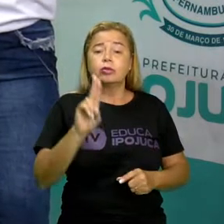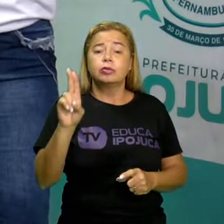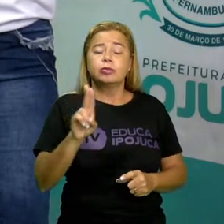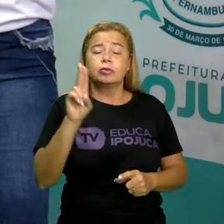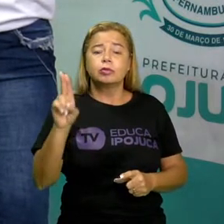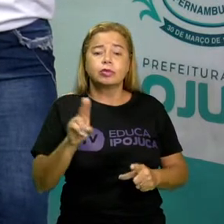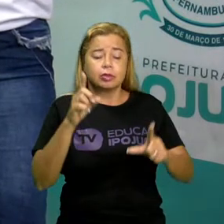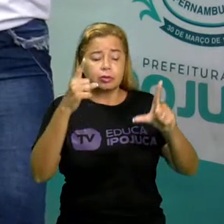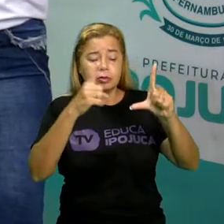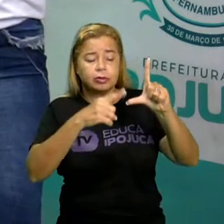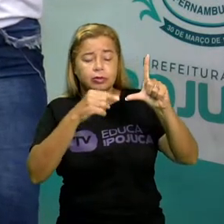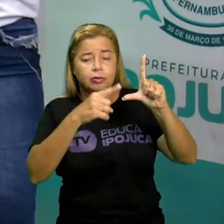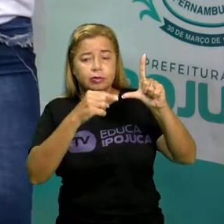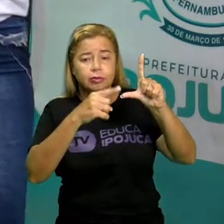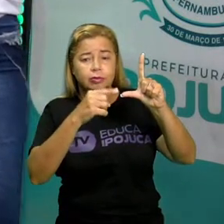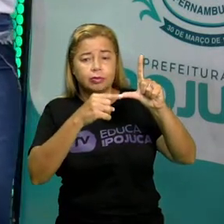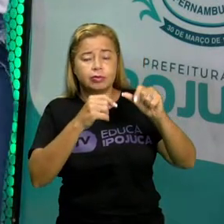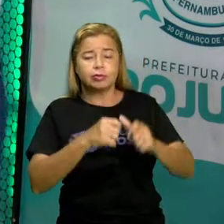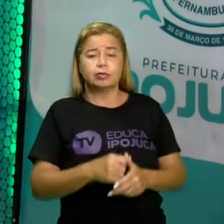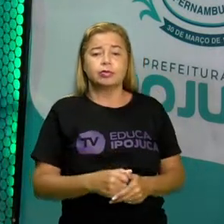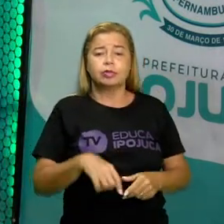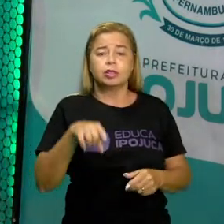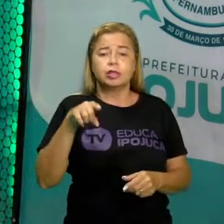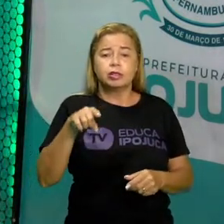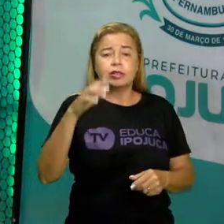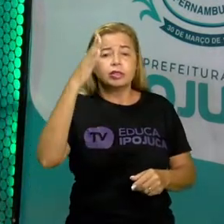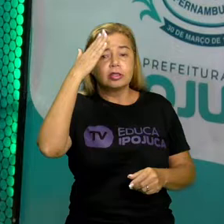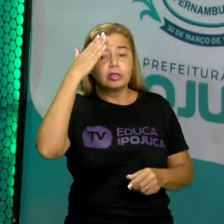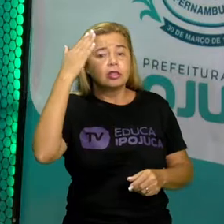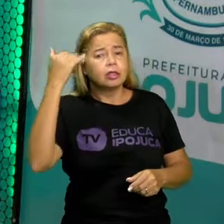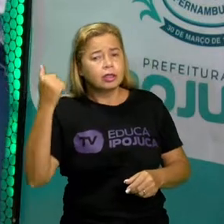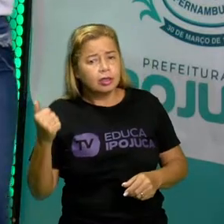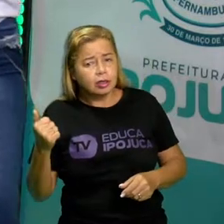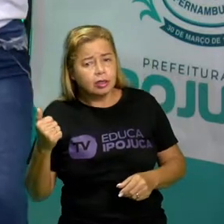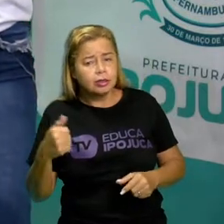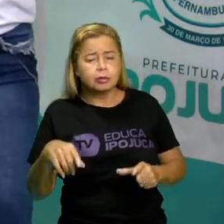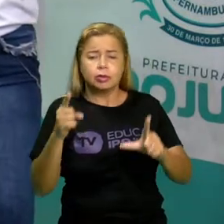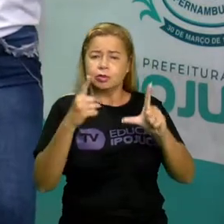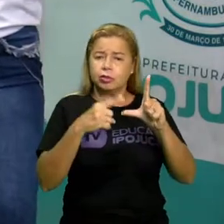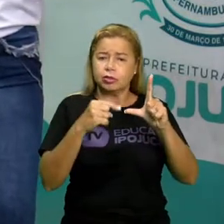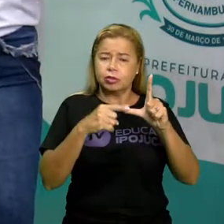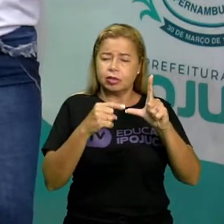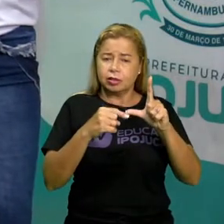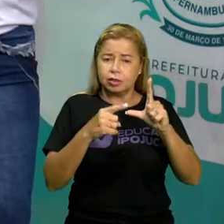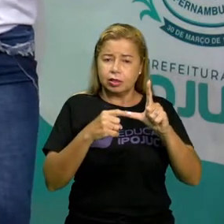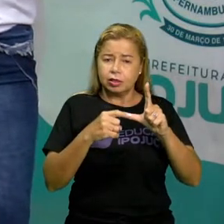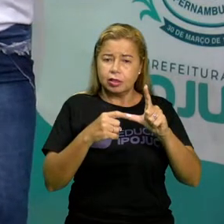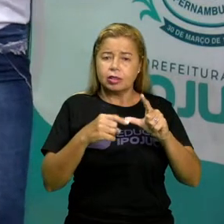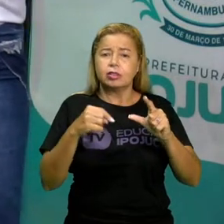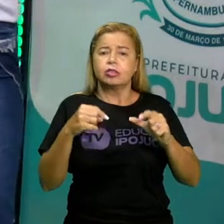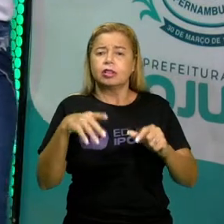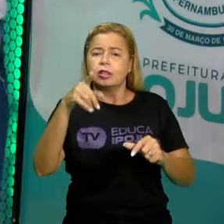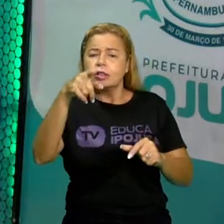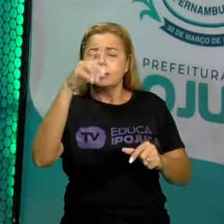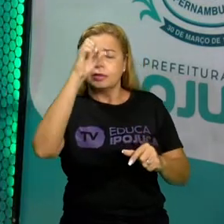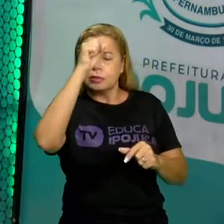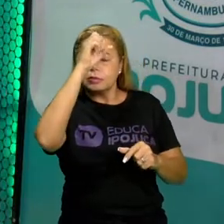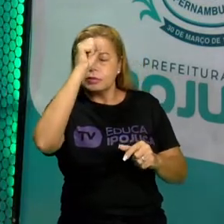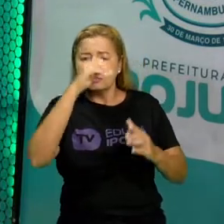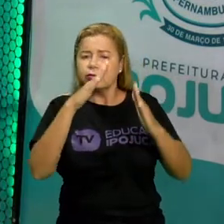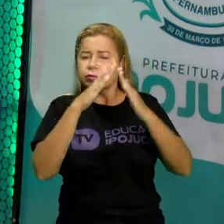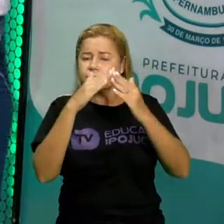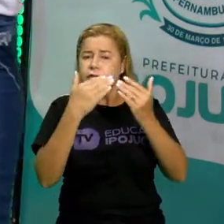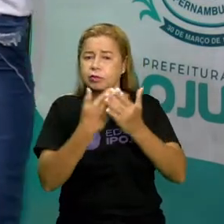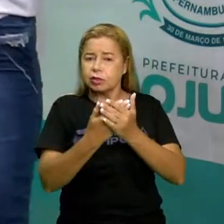Aquelas letrinhas. Lembram que vocês aprenderam lá na escola com a tia? Lembram? Então,